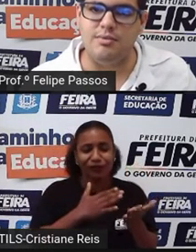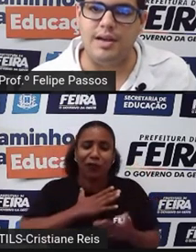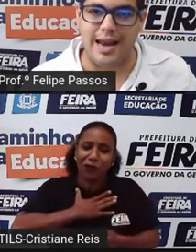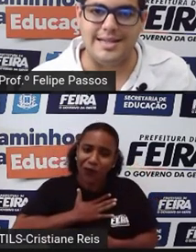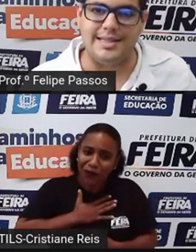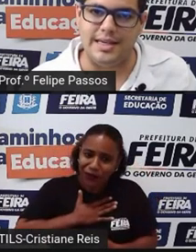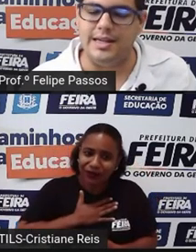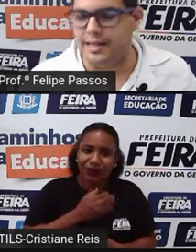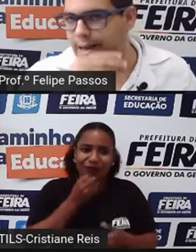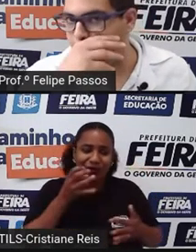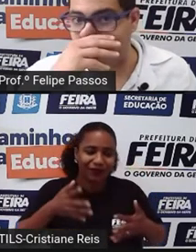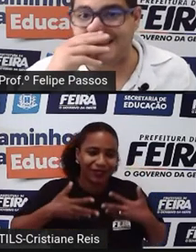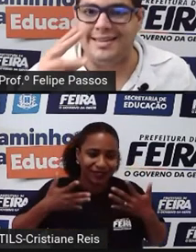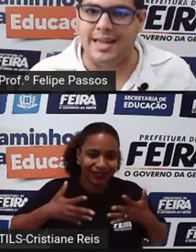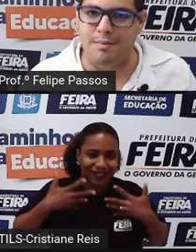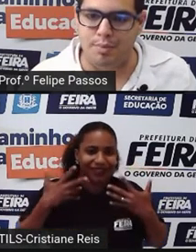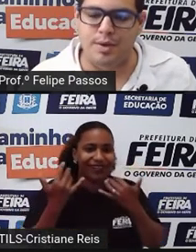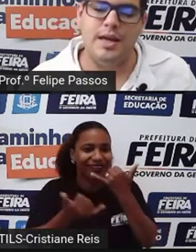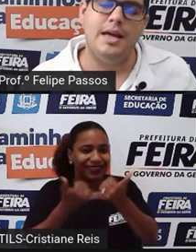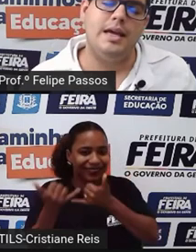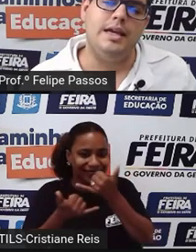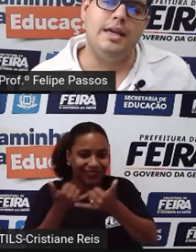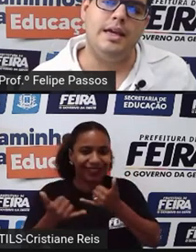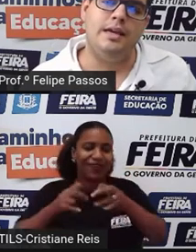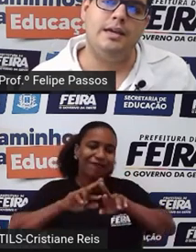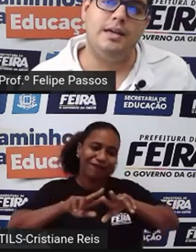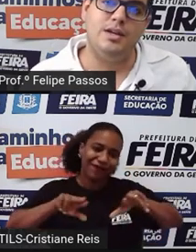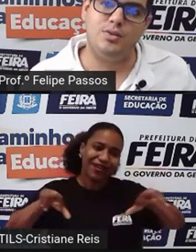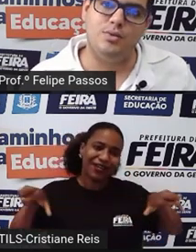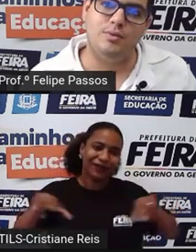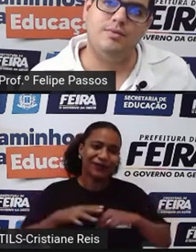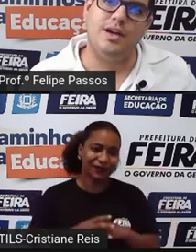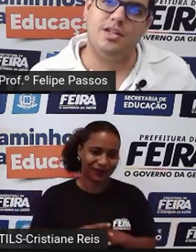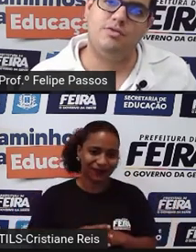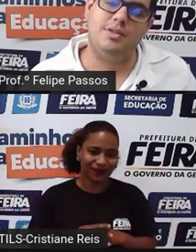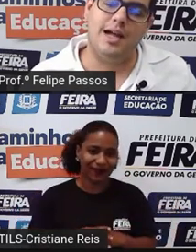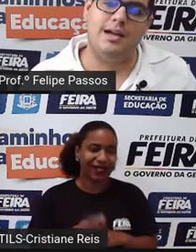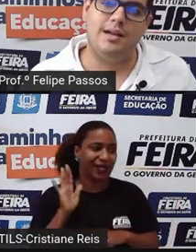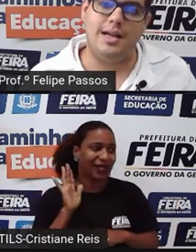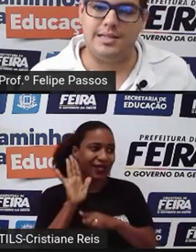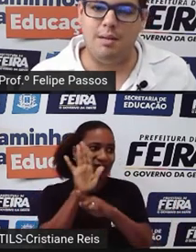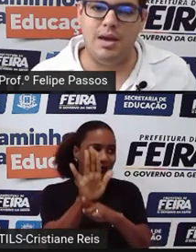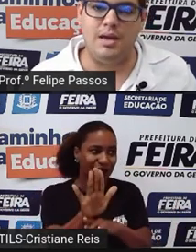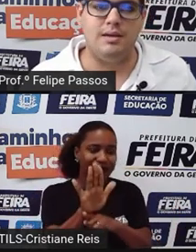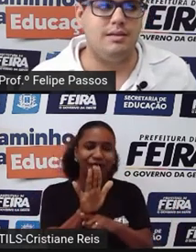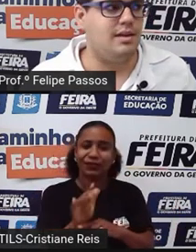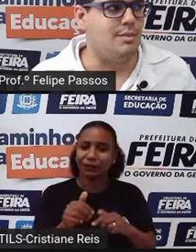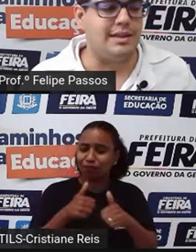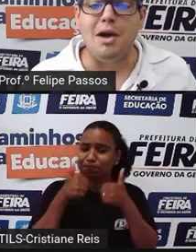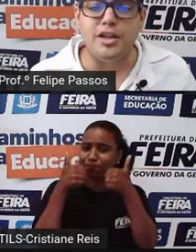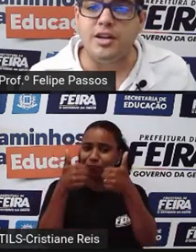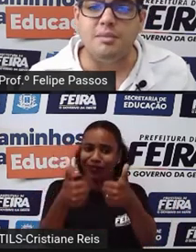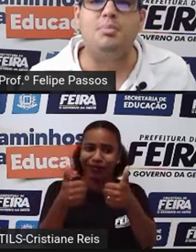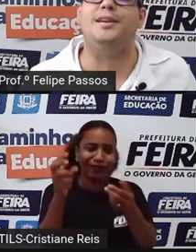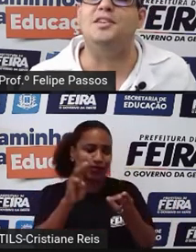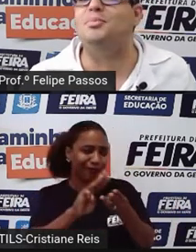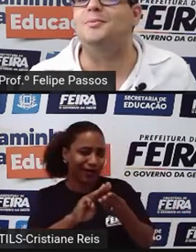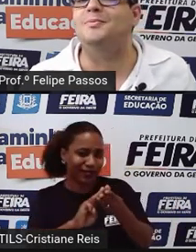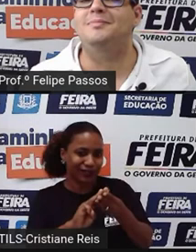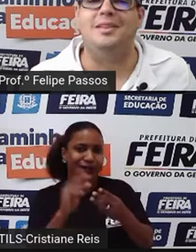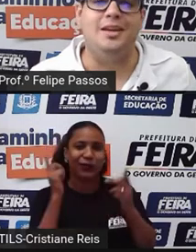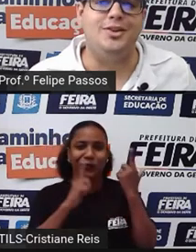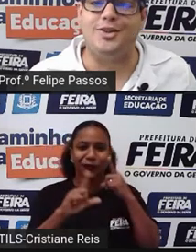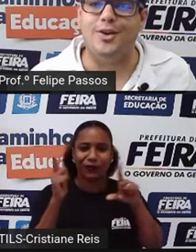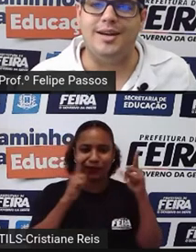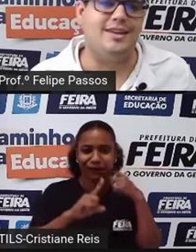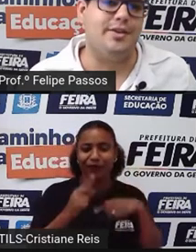É diversão, é lazer, é passatempo. E isso vai te ajudar a se dar bem em matemática, por exemplo.